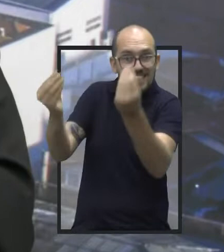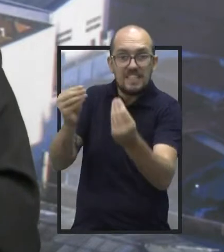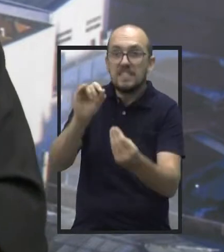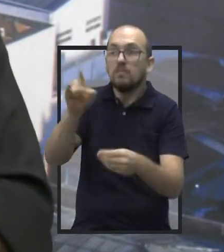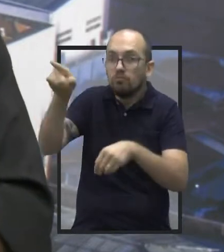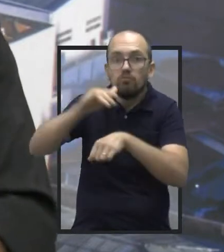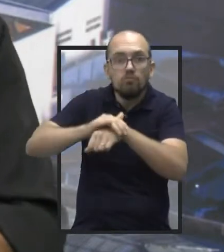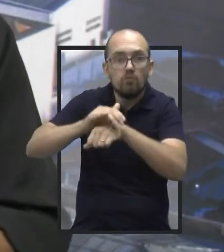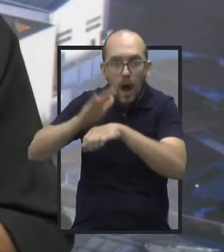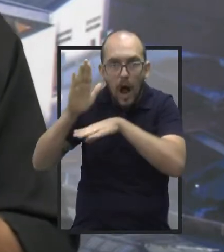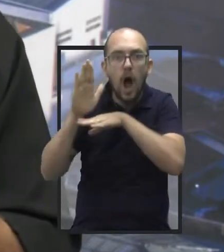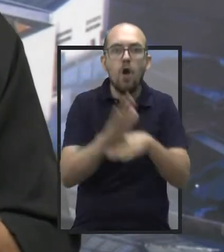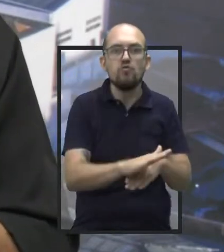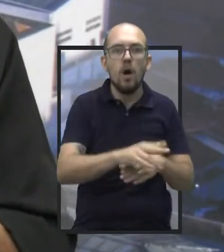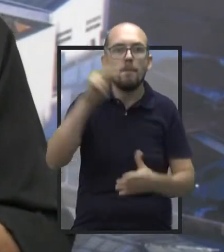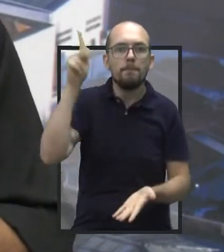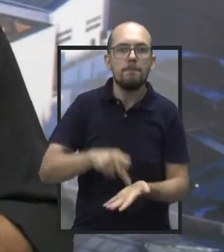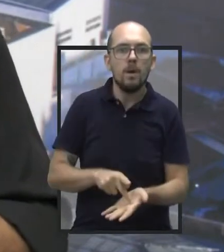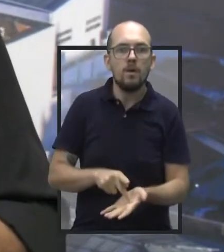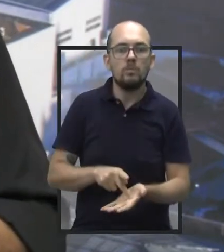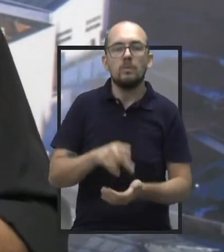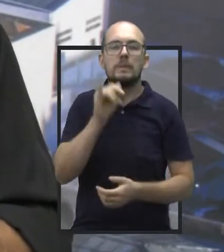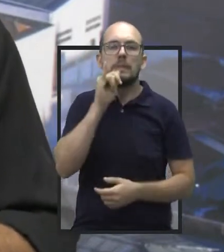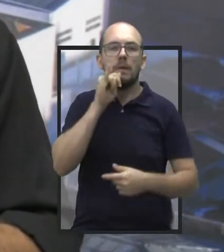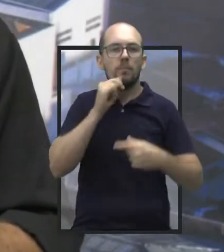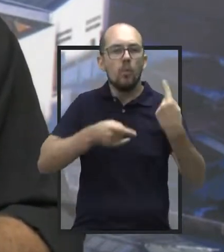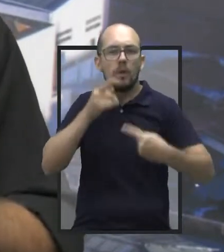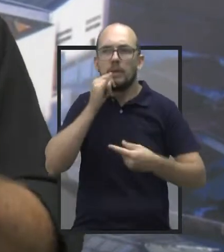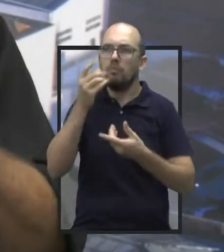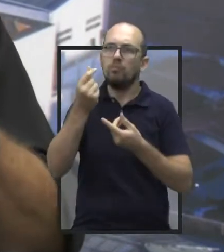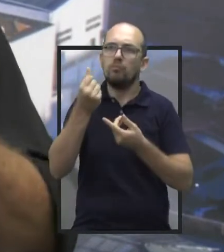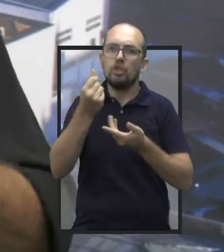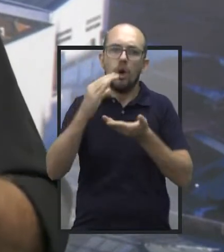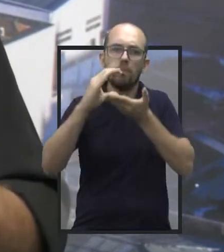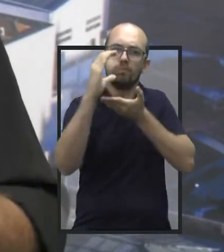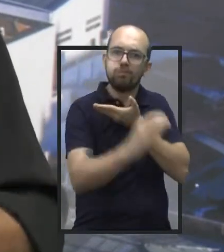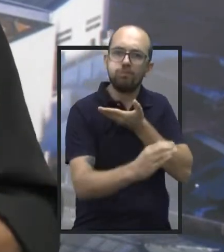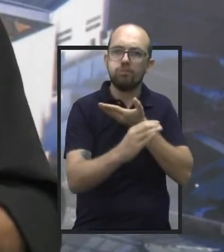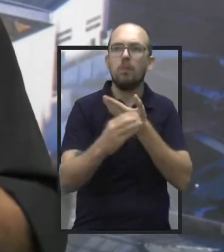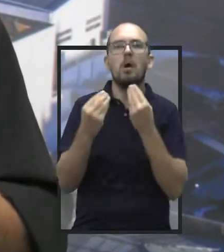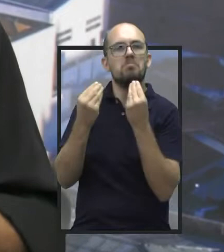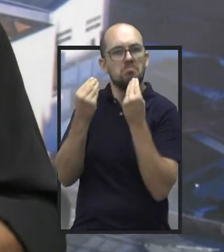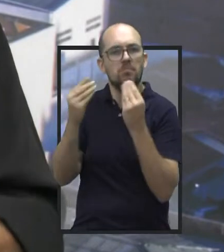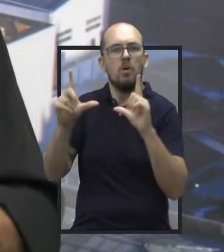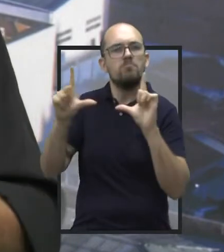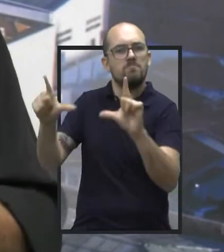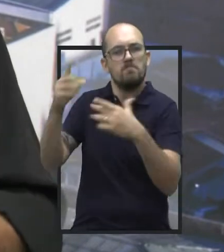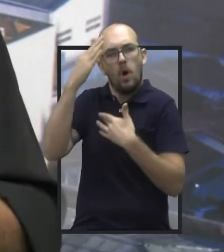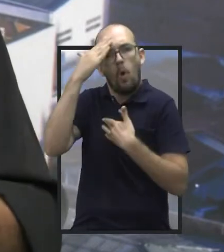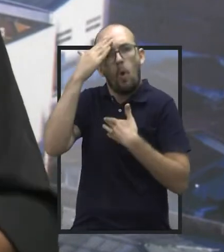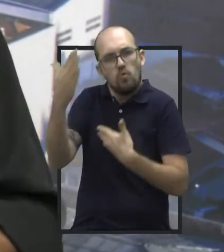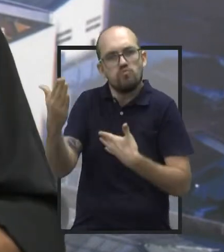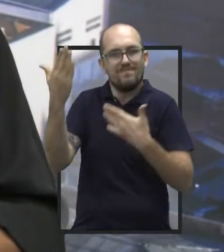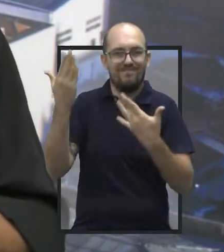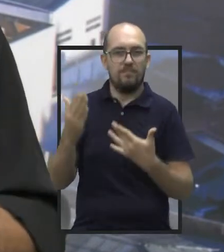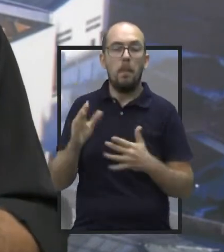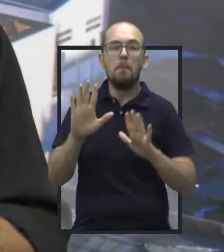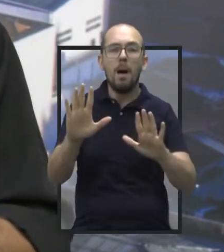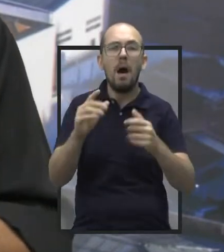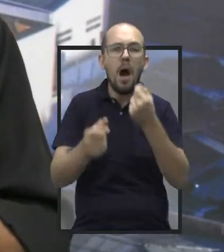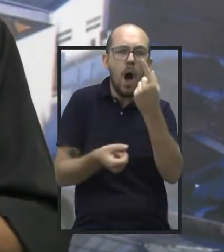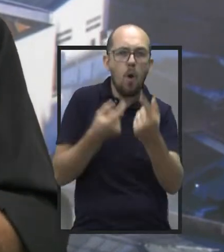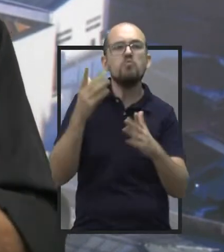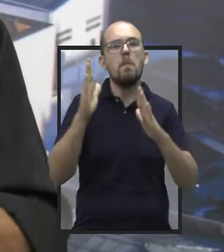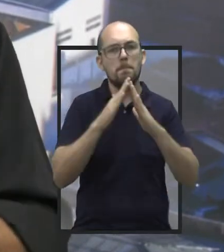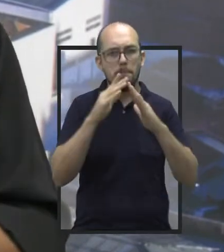em benefício da cidade, casos de políticos, por exemplo, que ajudou muito com emendas e essas coisas aí afora. De repente, as pessoas que estão morando aqui em Jaú, mas que de